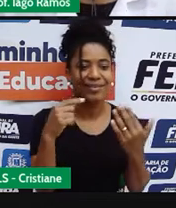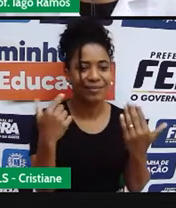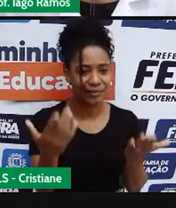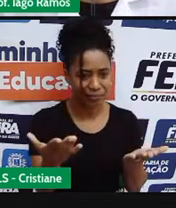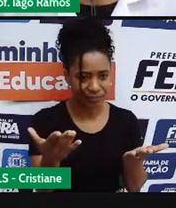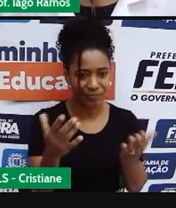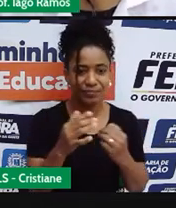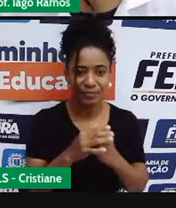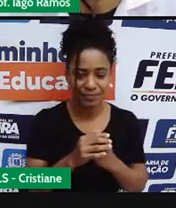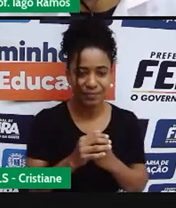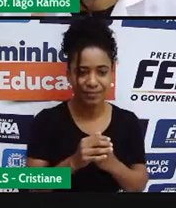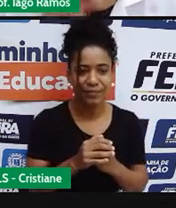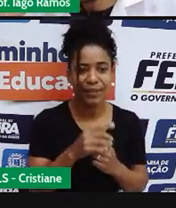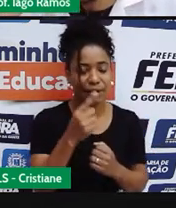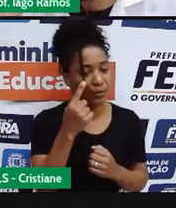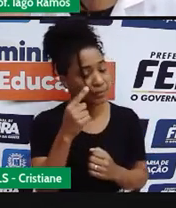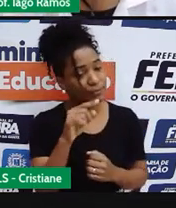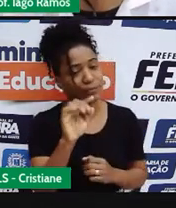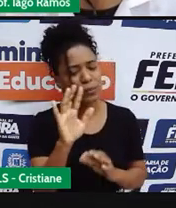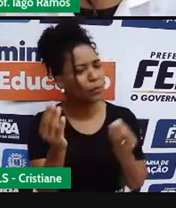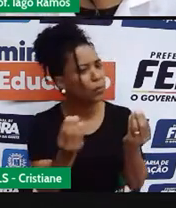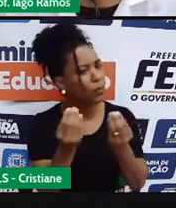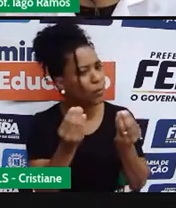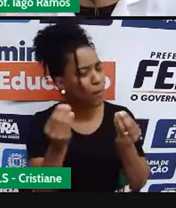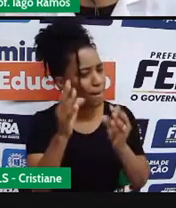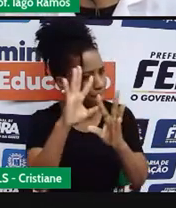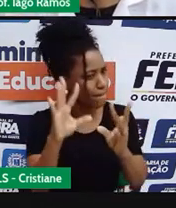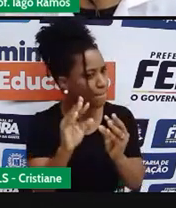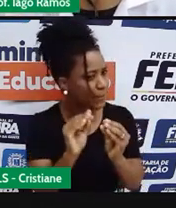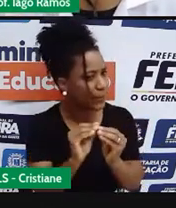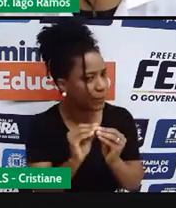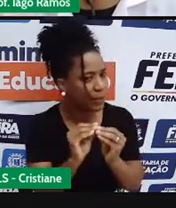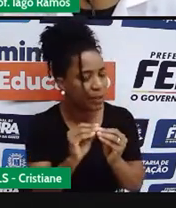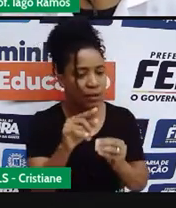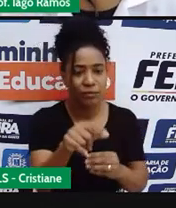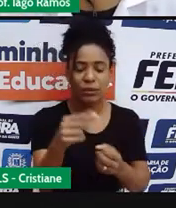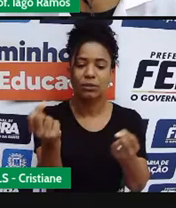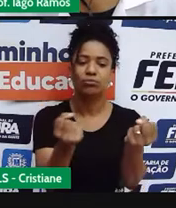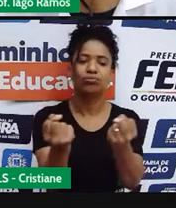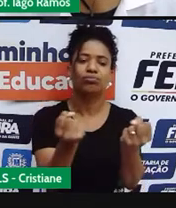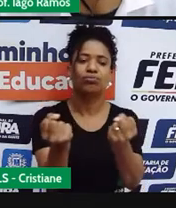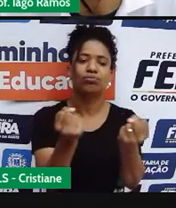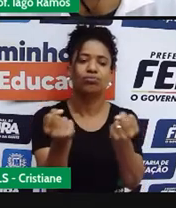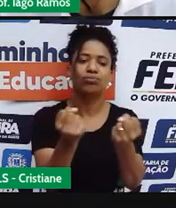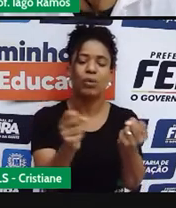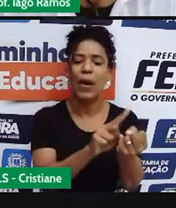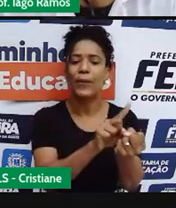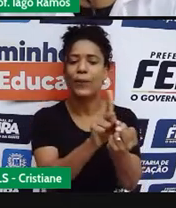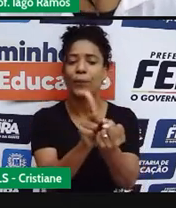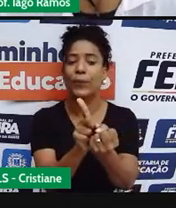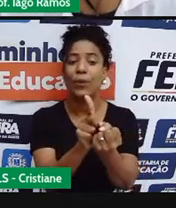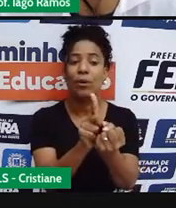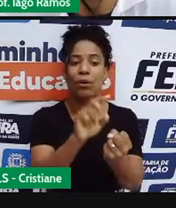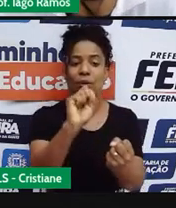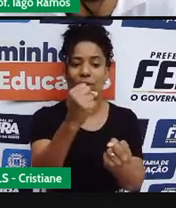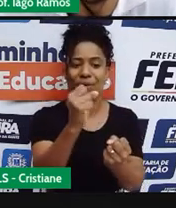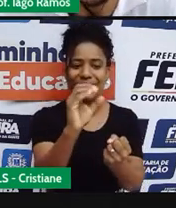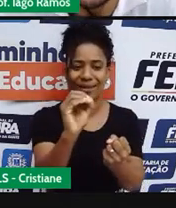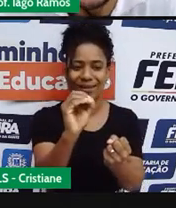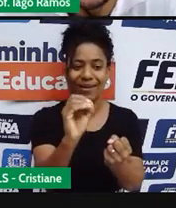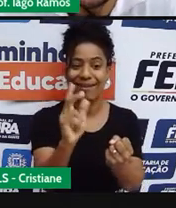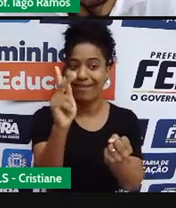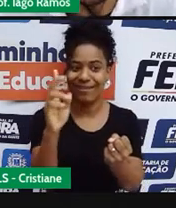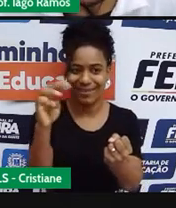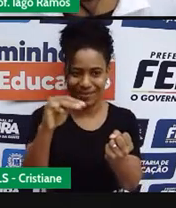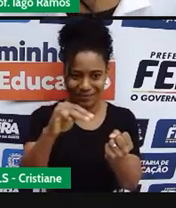importa onde, tá? É uma situação hipotética, você vai chegar em uma hora, certo? Mas tem uma perguntinha ali, ó.